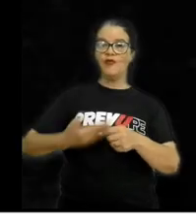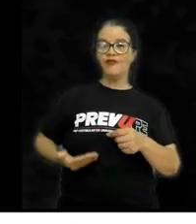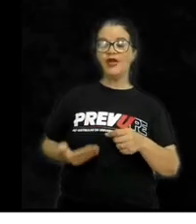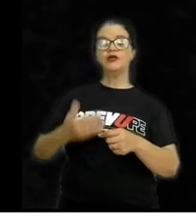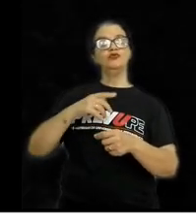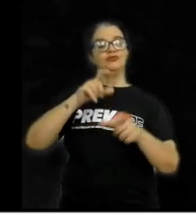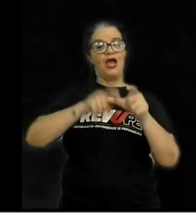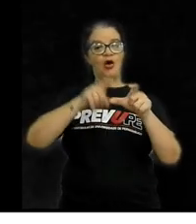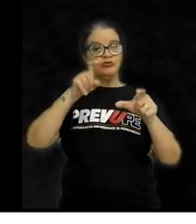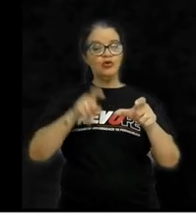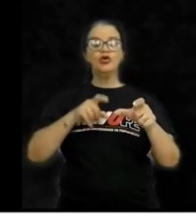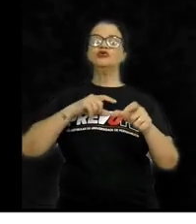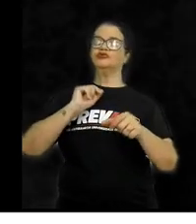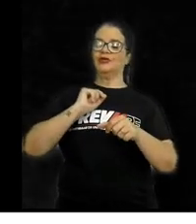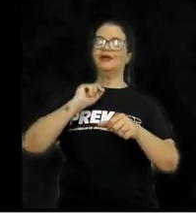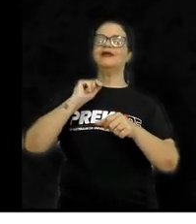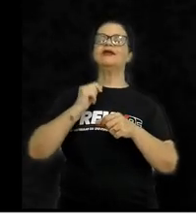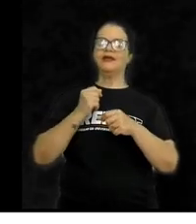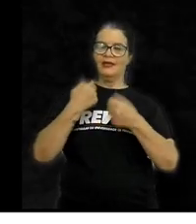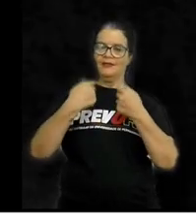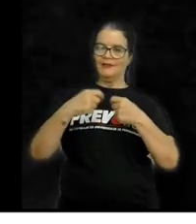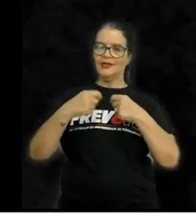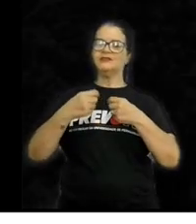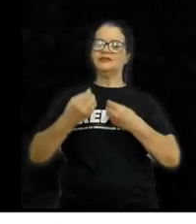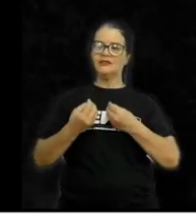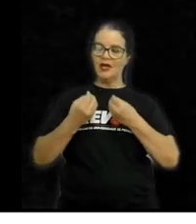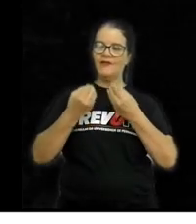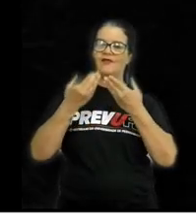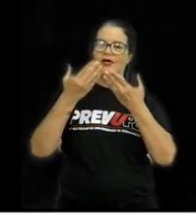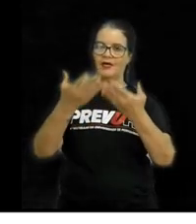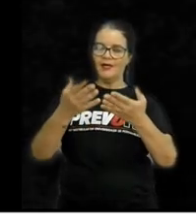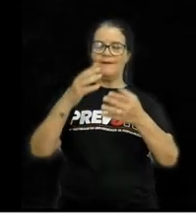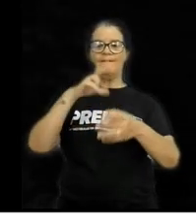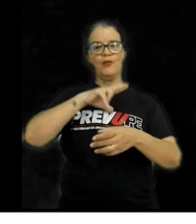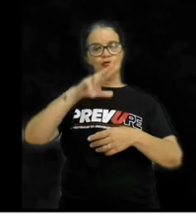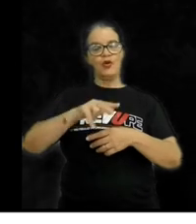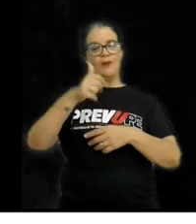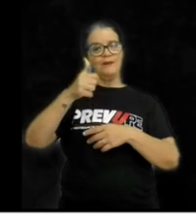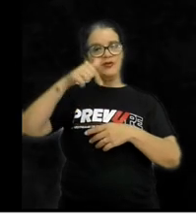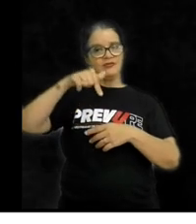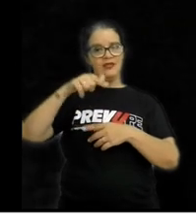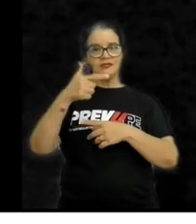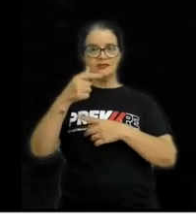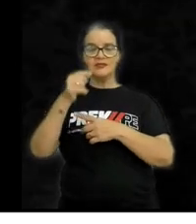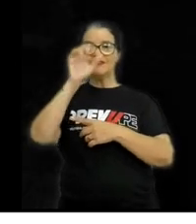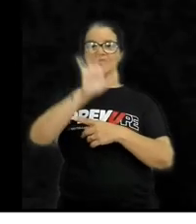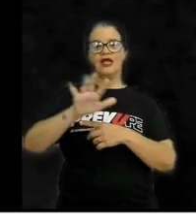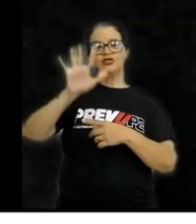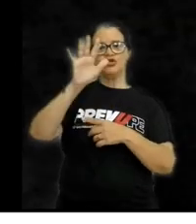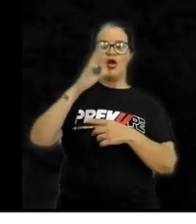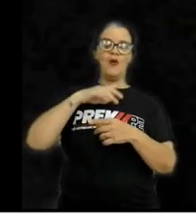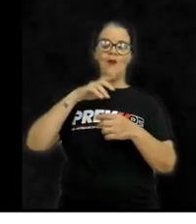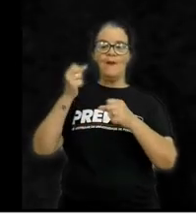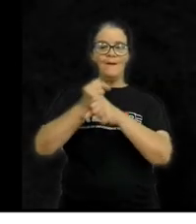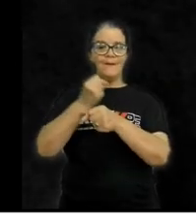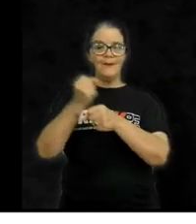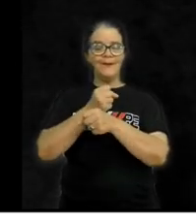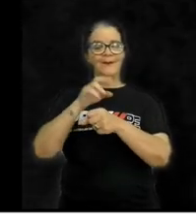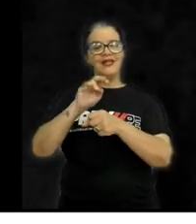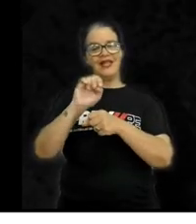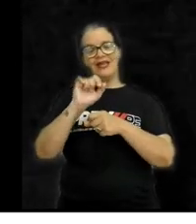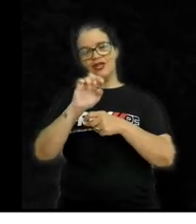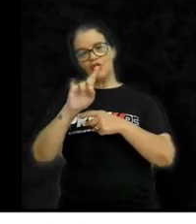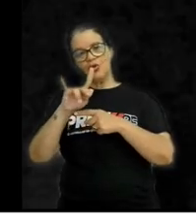autônomos que prestavam satisfação a Portugal. Em 1720, a região mineradora, então